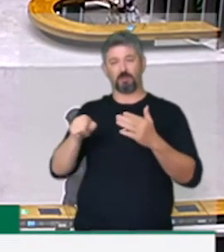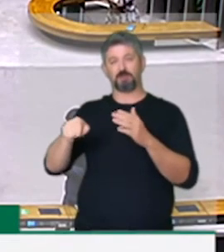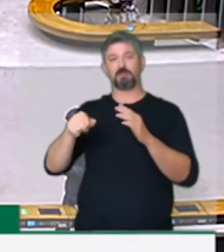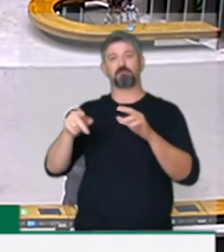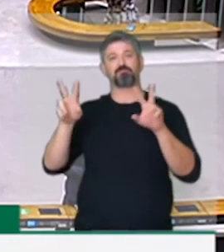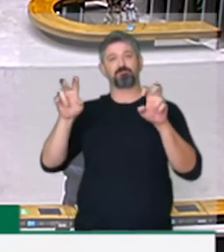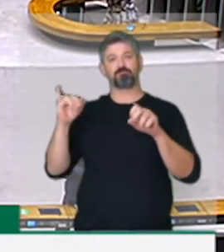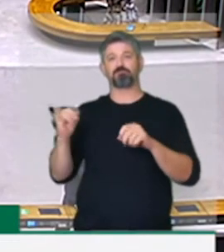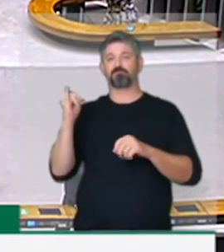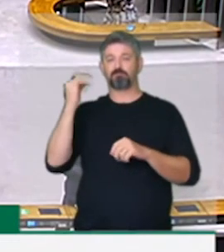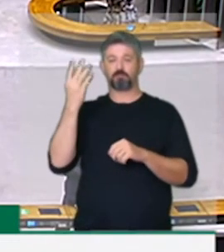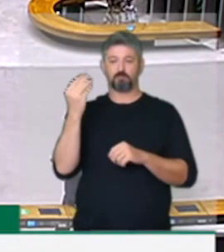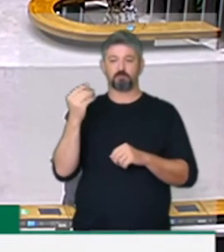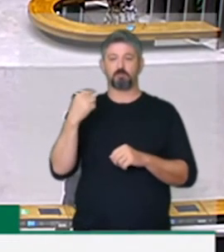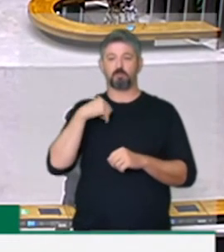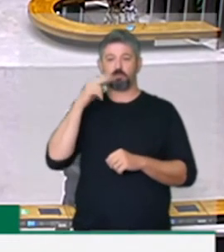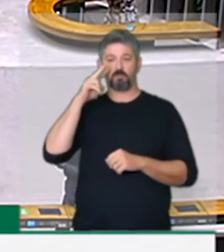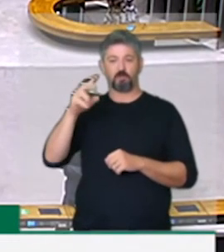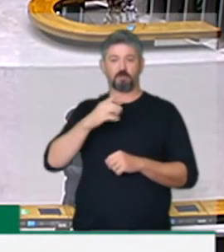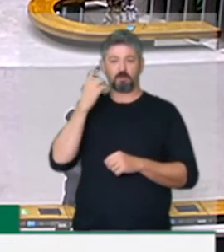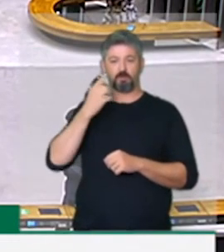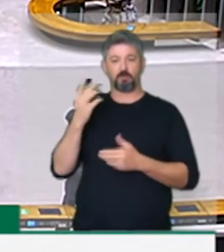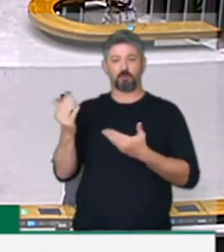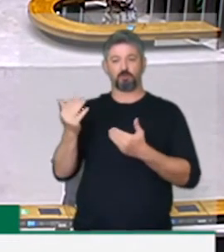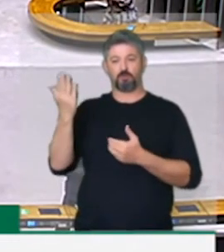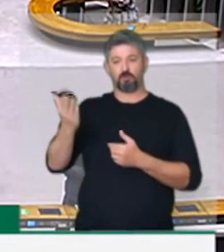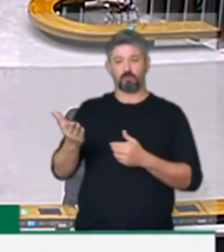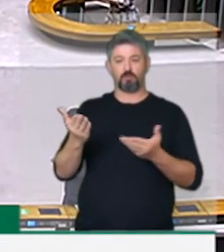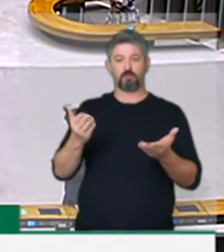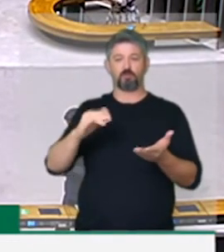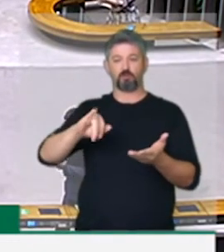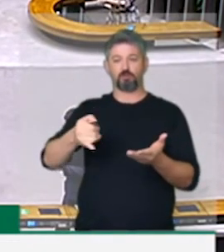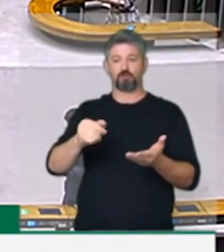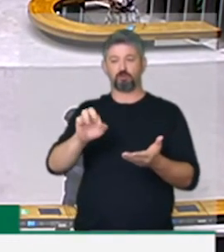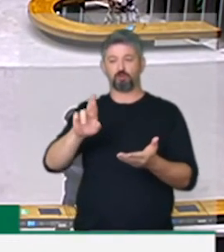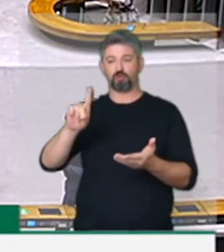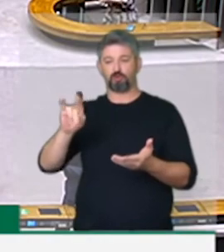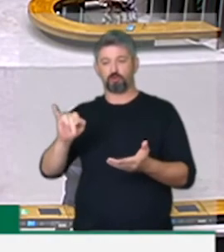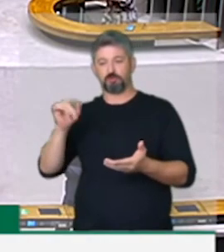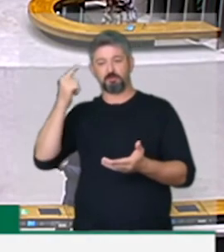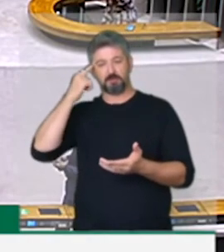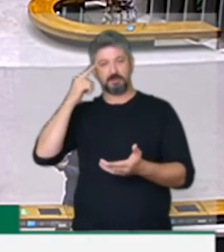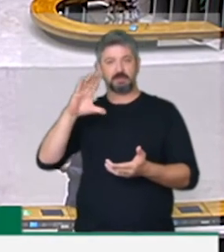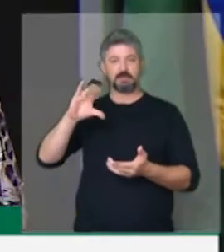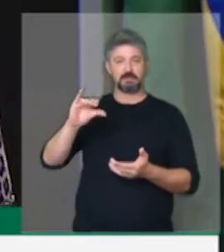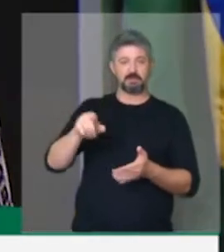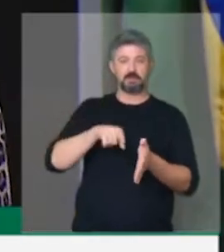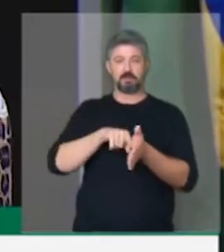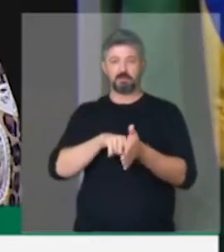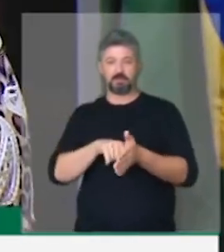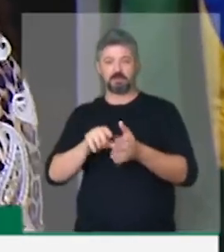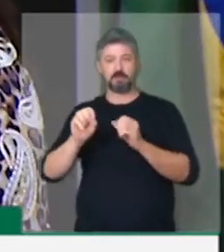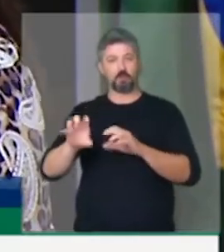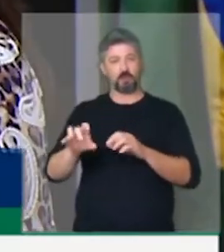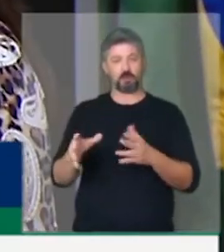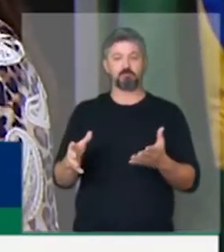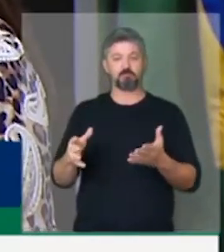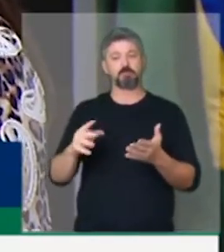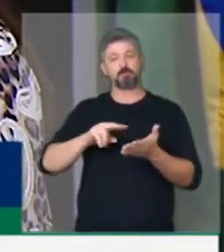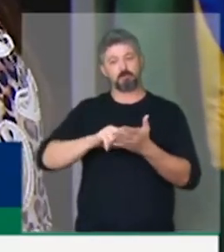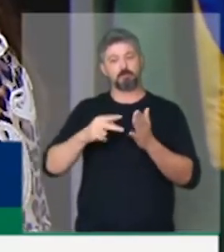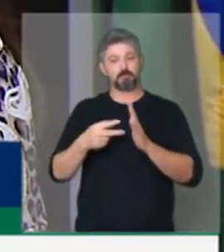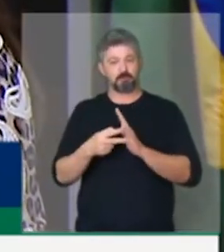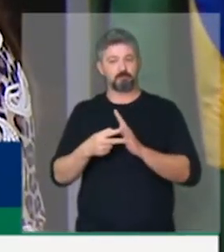tão significativa, quando eu vejo um deputado tão jovem como Carlos Jordi pensar em ciência, pesquisa, educação, é um sinal de que